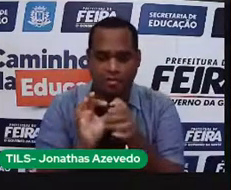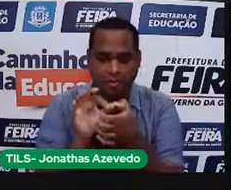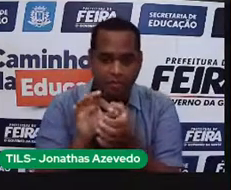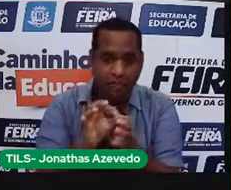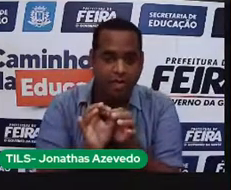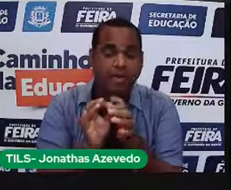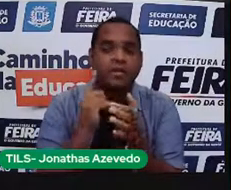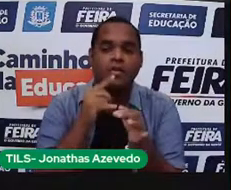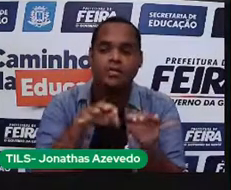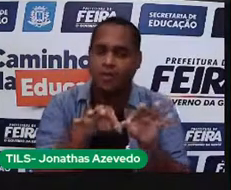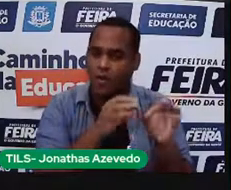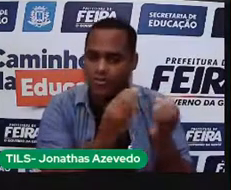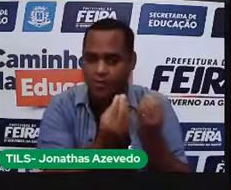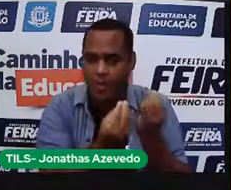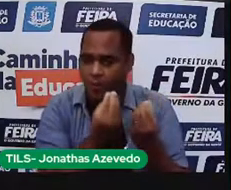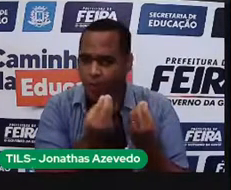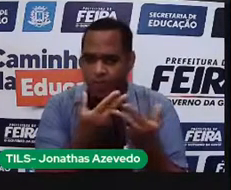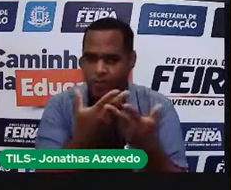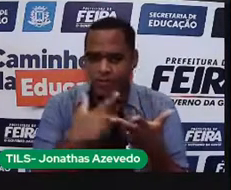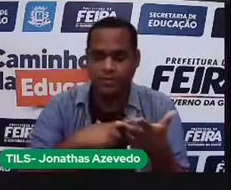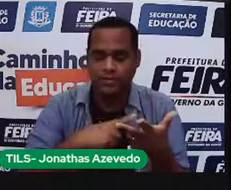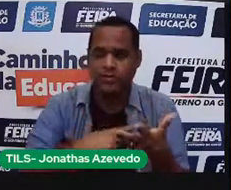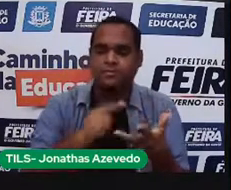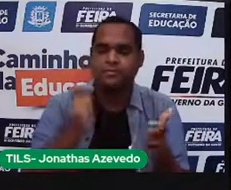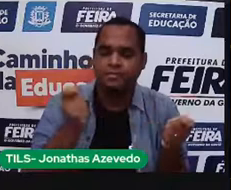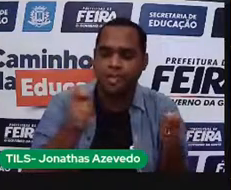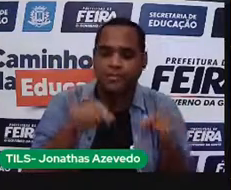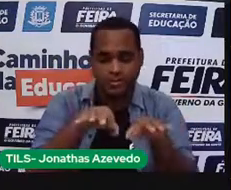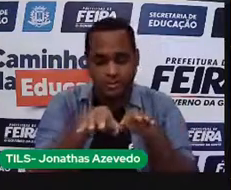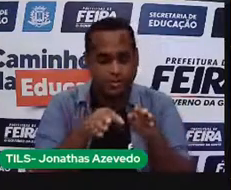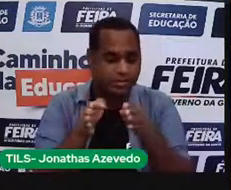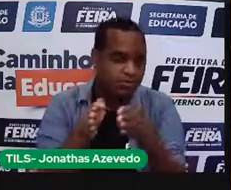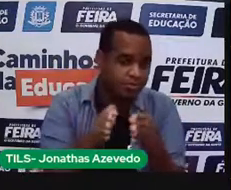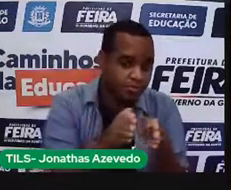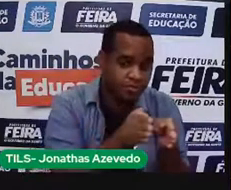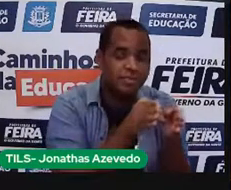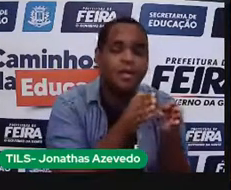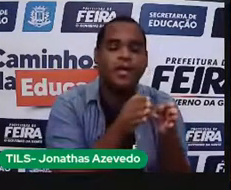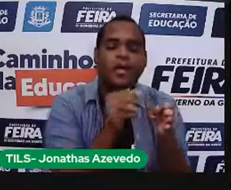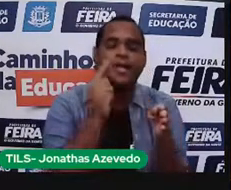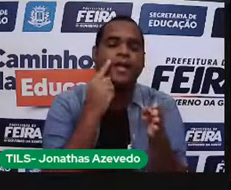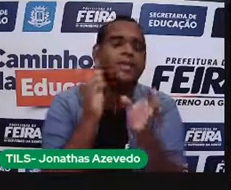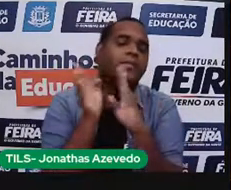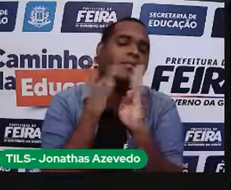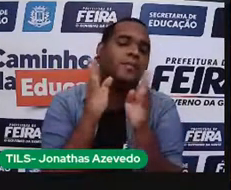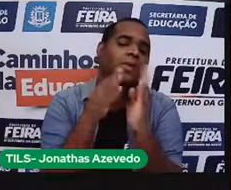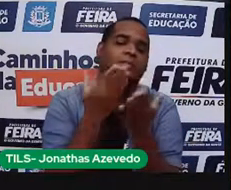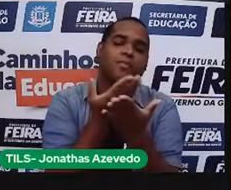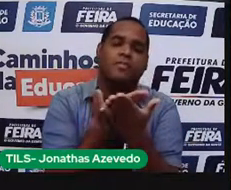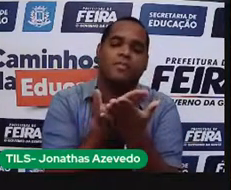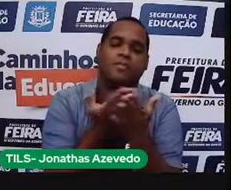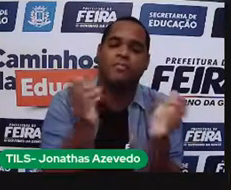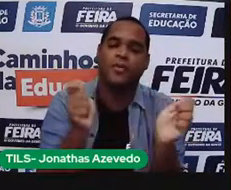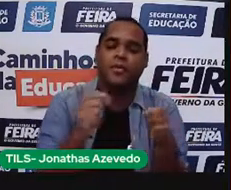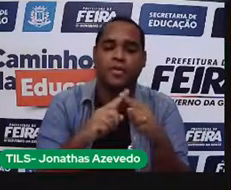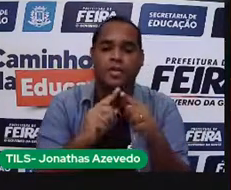essa organização delas e que essa organização também depende de uma coisa que é fundamental, que é a temperatura.